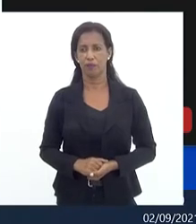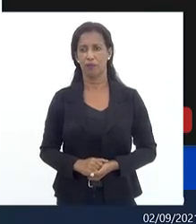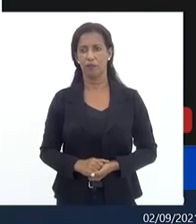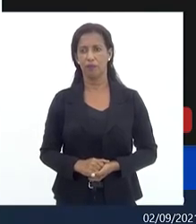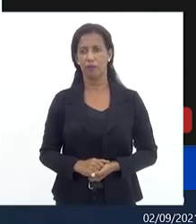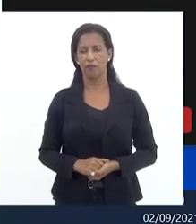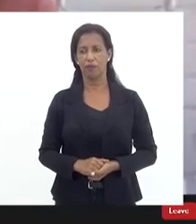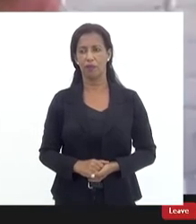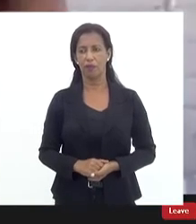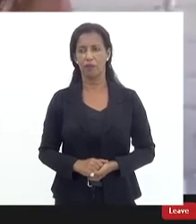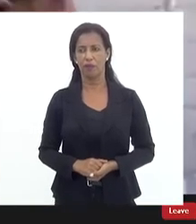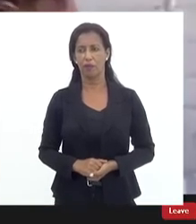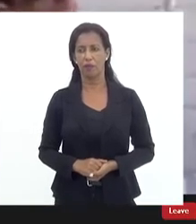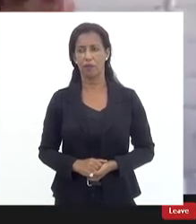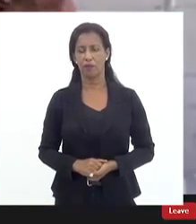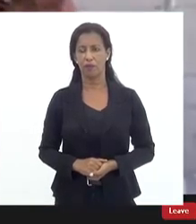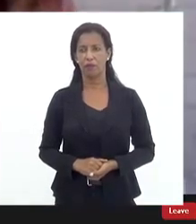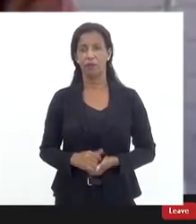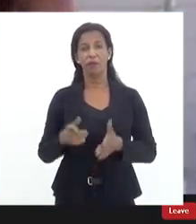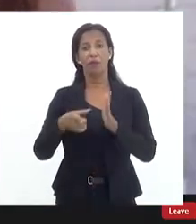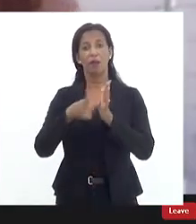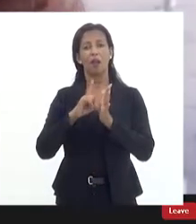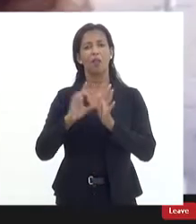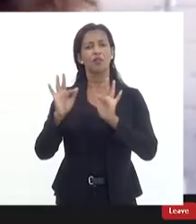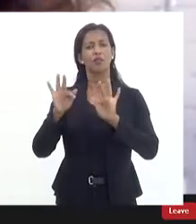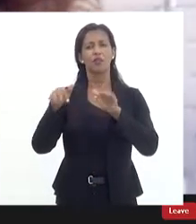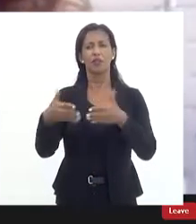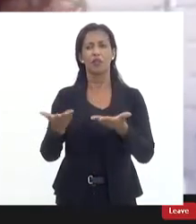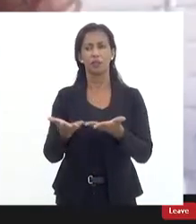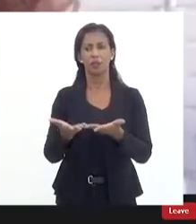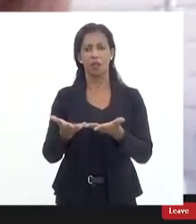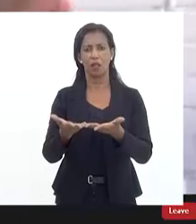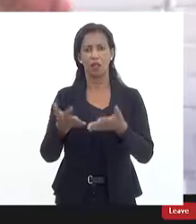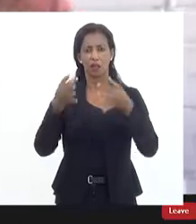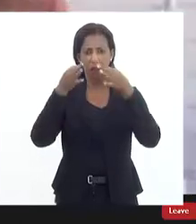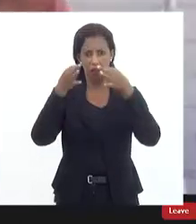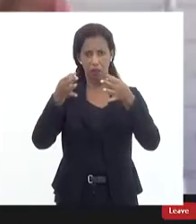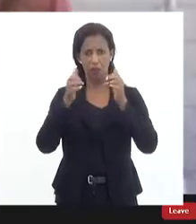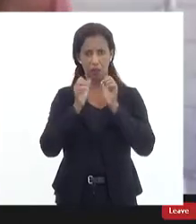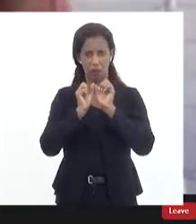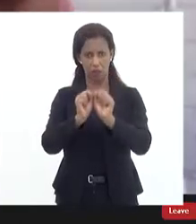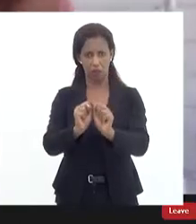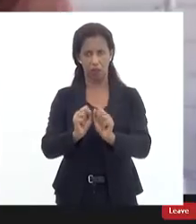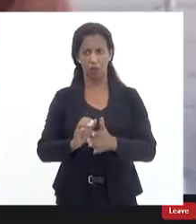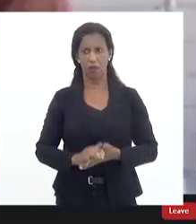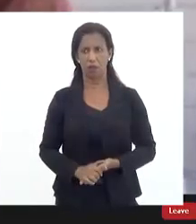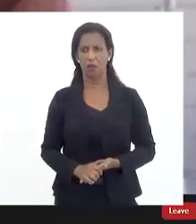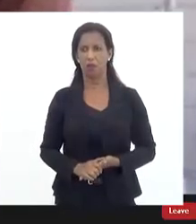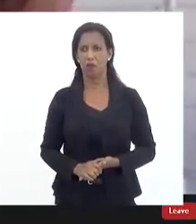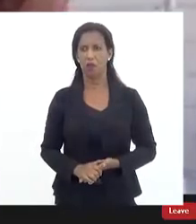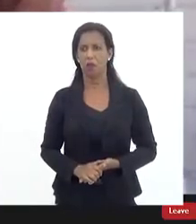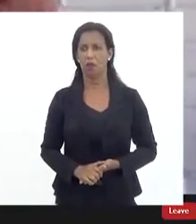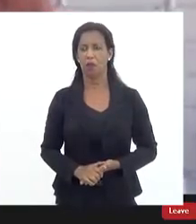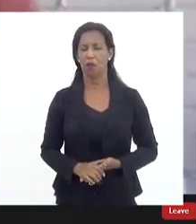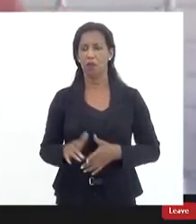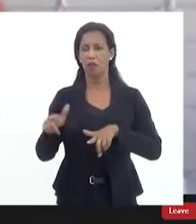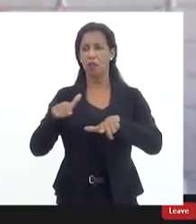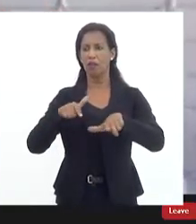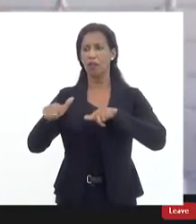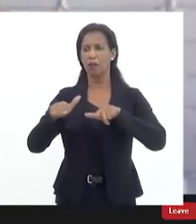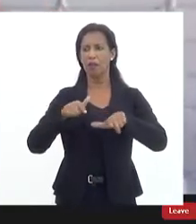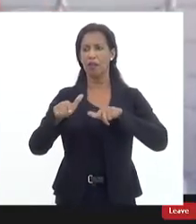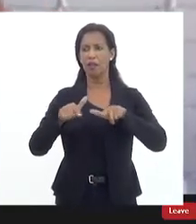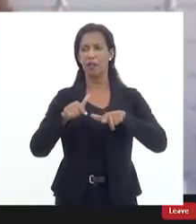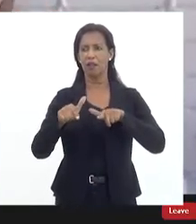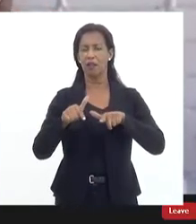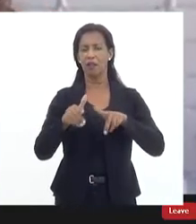Maravilha então antes de encerrar chamo a atenção das assessorias que o nosso grupo de trabalho caminha para